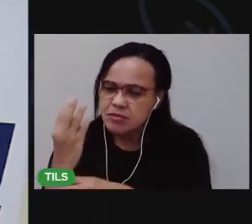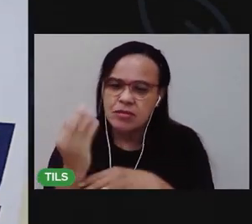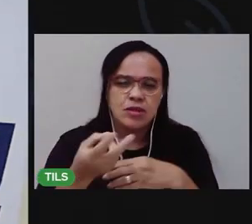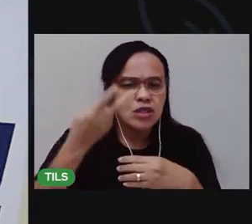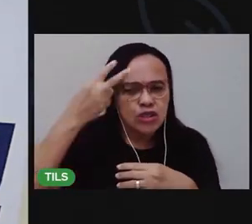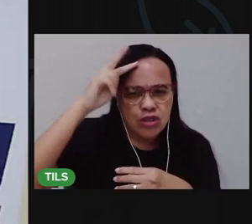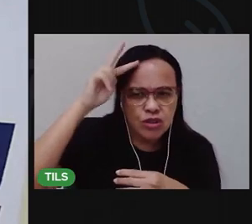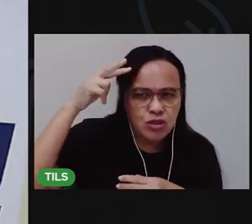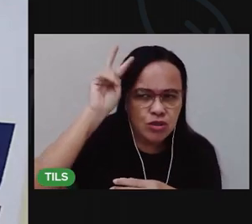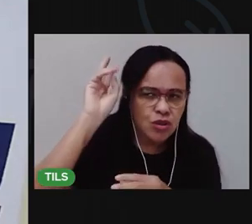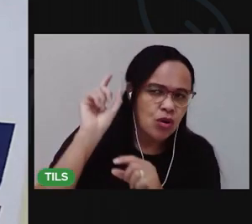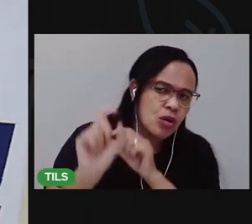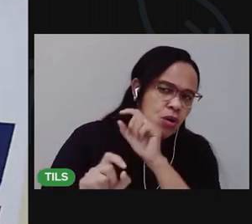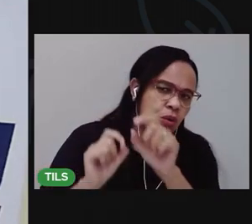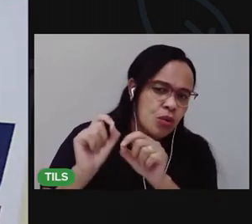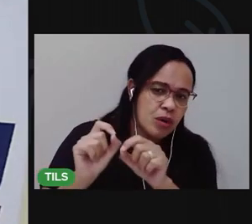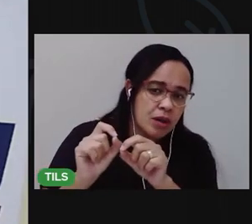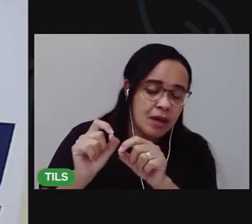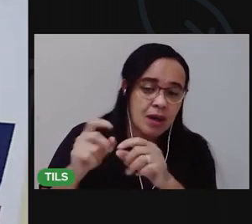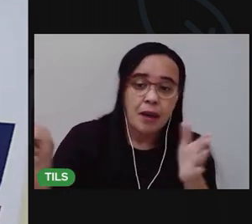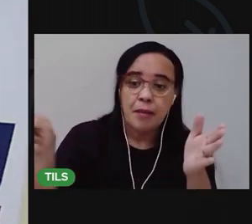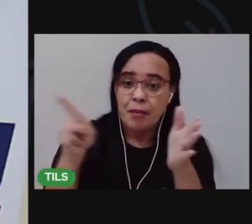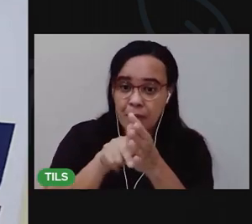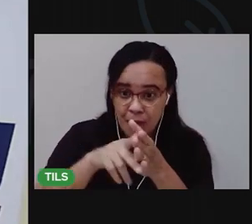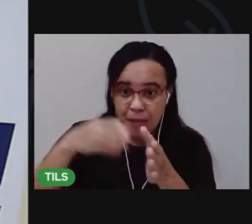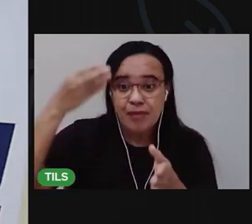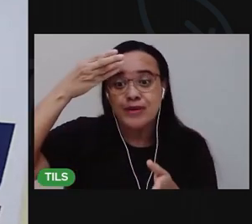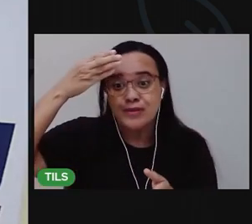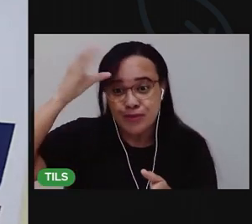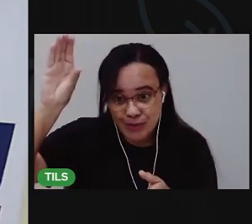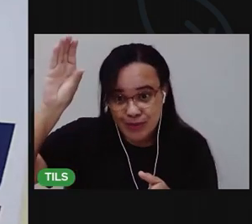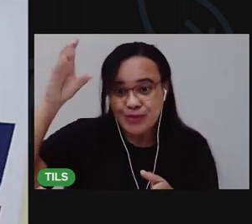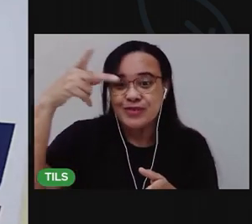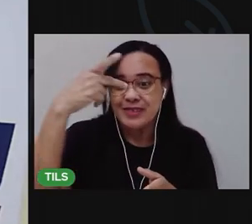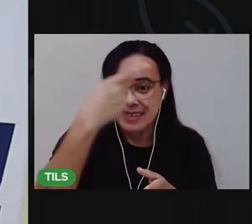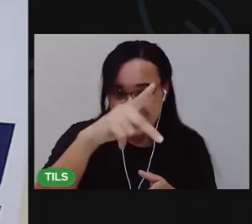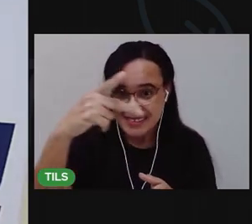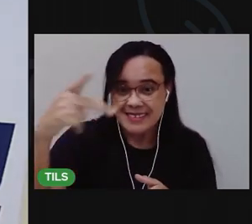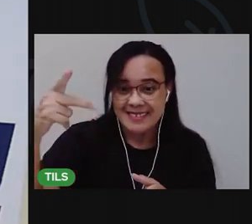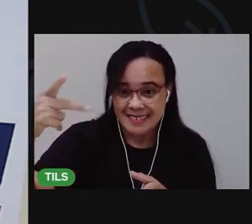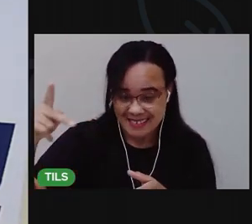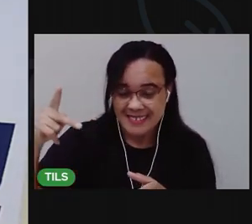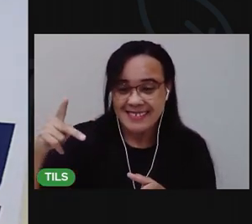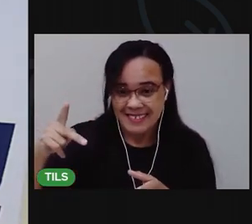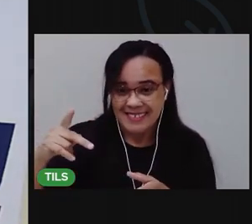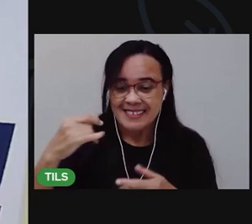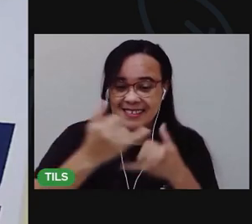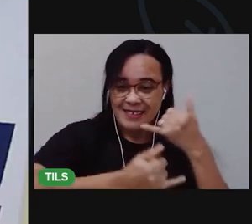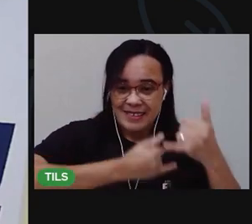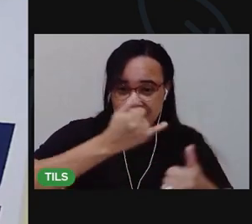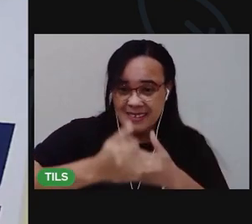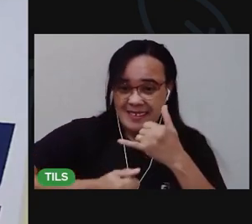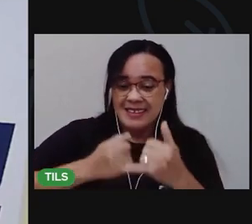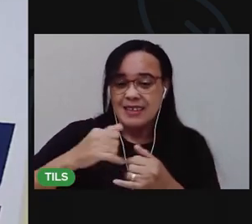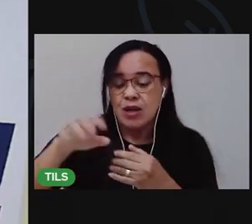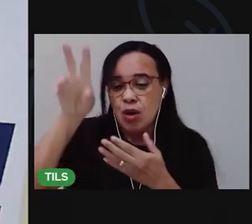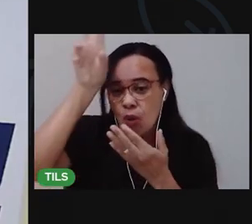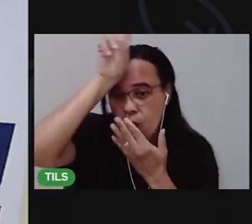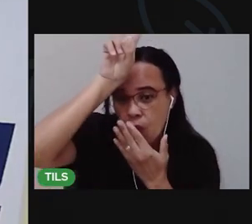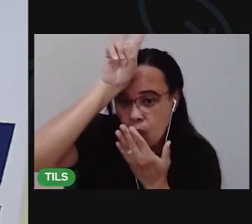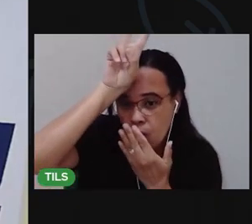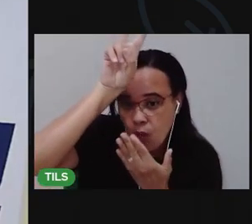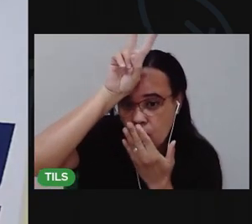traz uma cultura. Então tem os brinquedos de cultura indígena